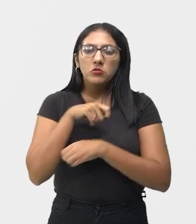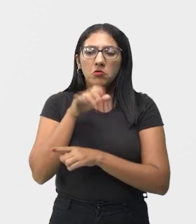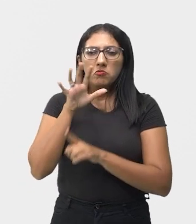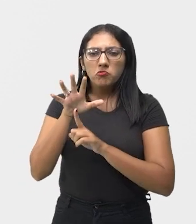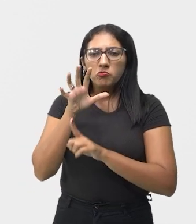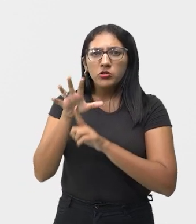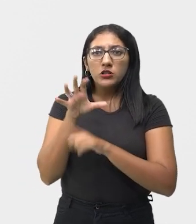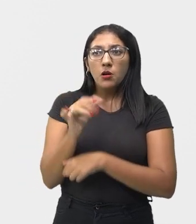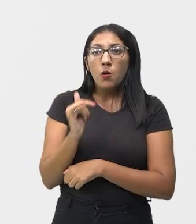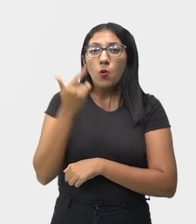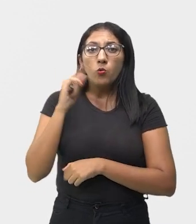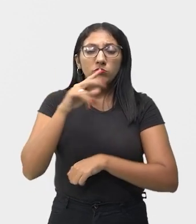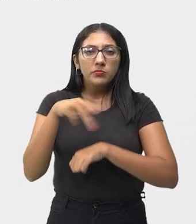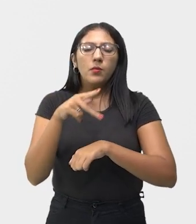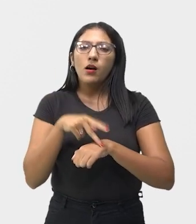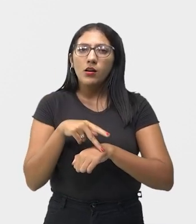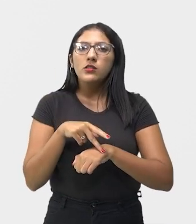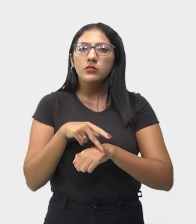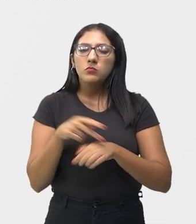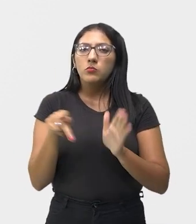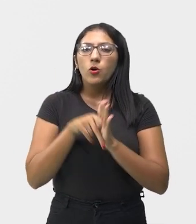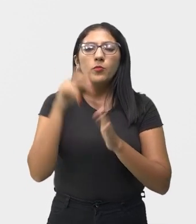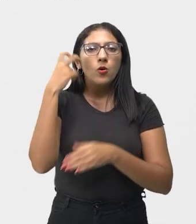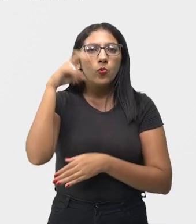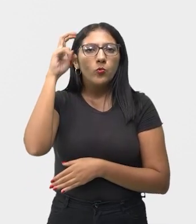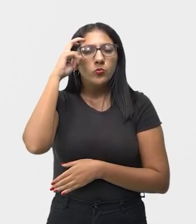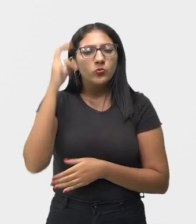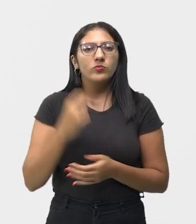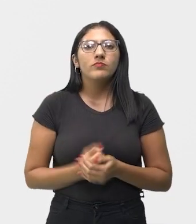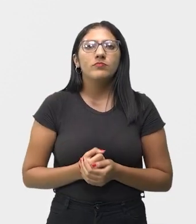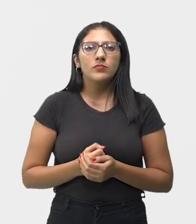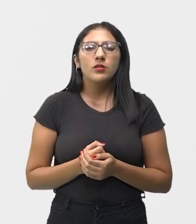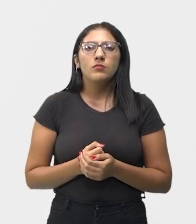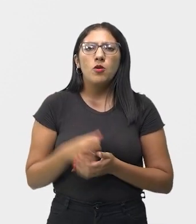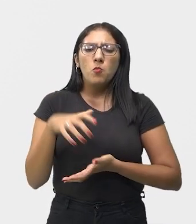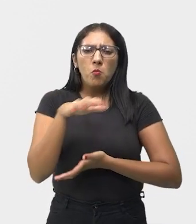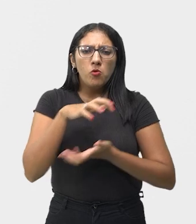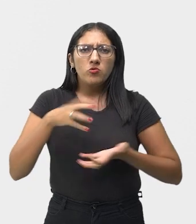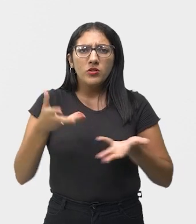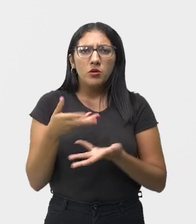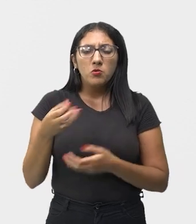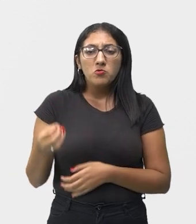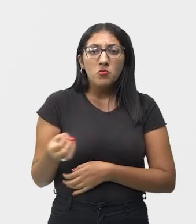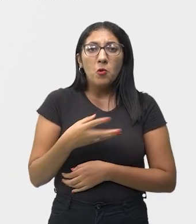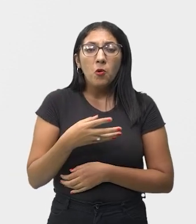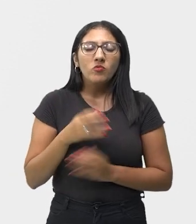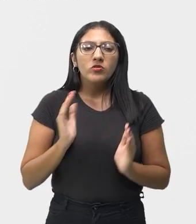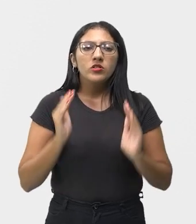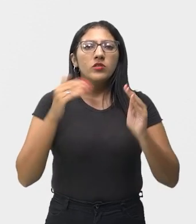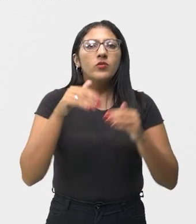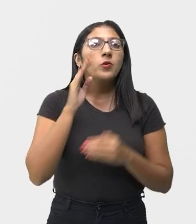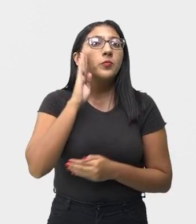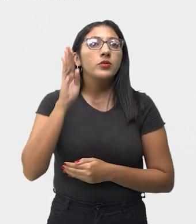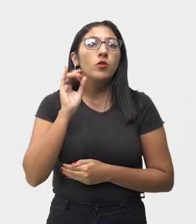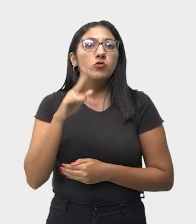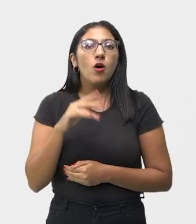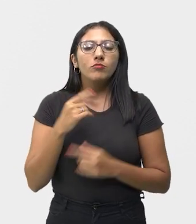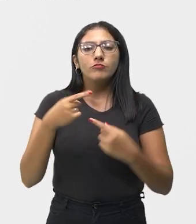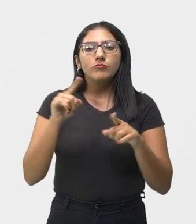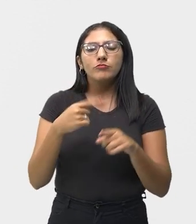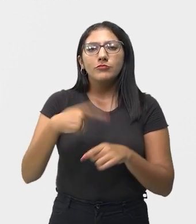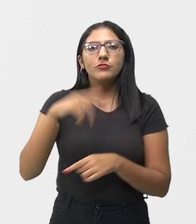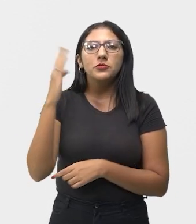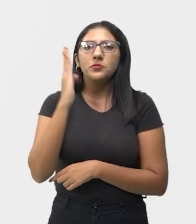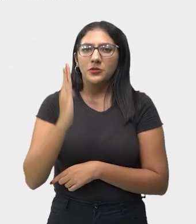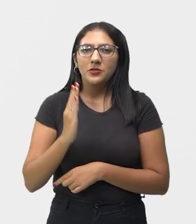mundo com sua cultura. Por isso, o novo movimento visava a internacionalização da música brasileira.